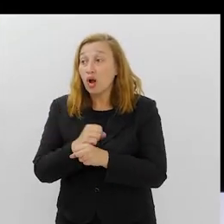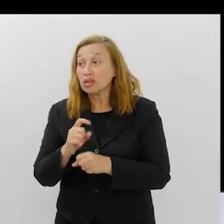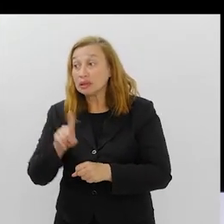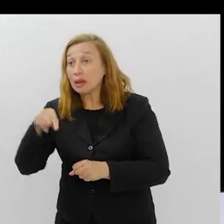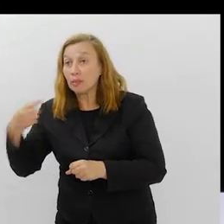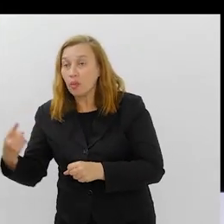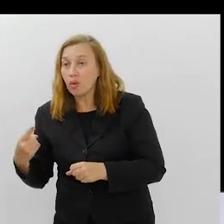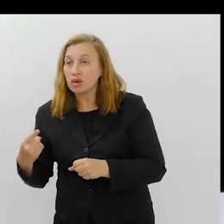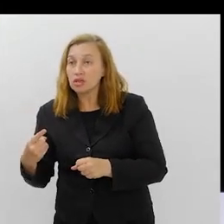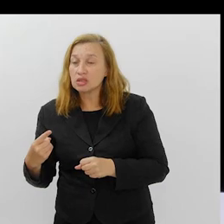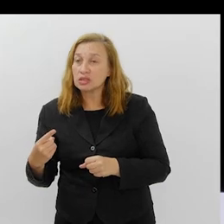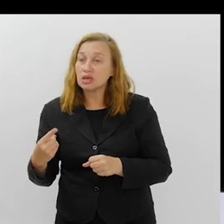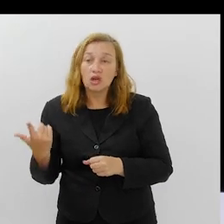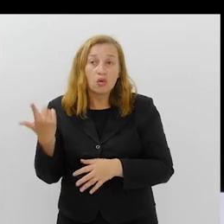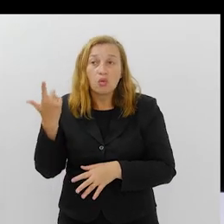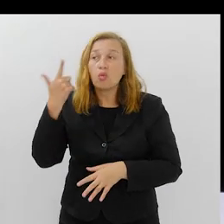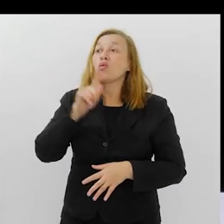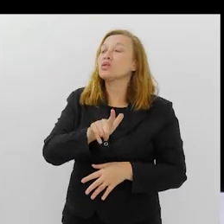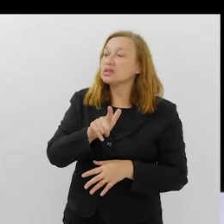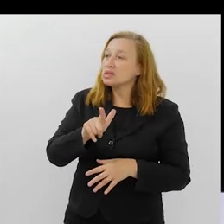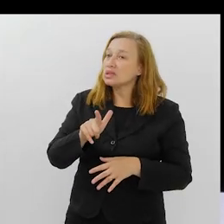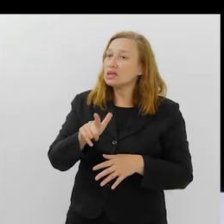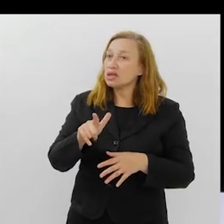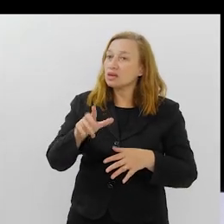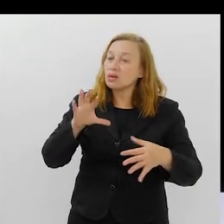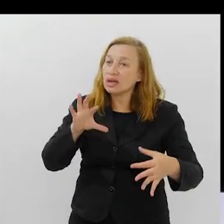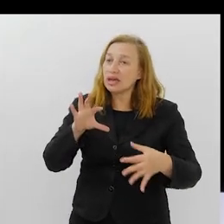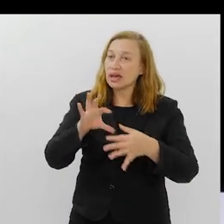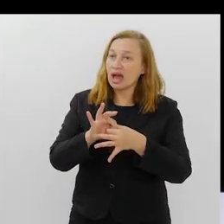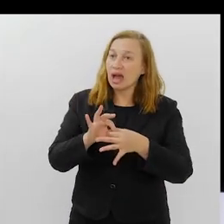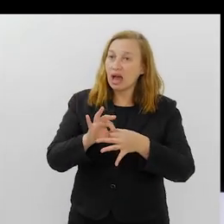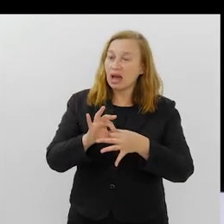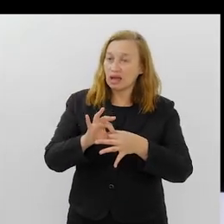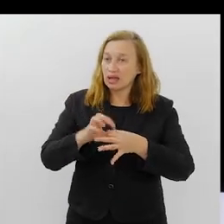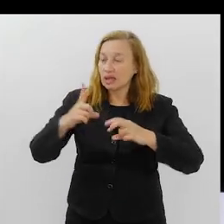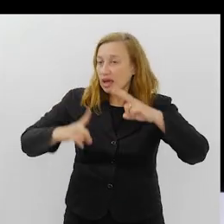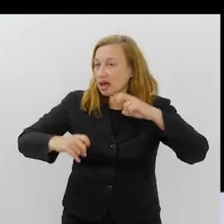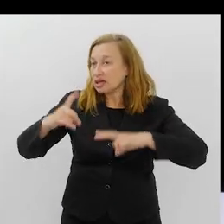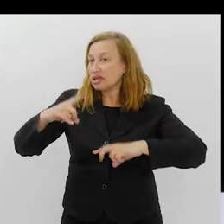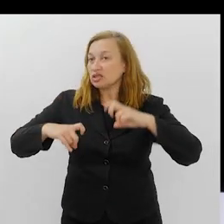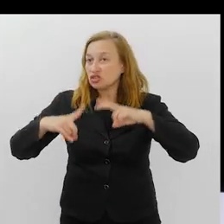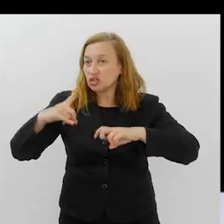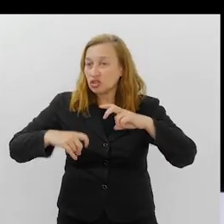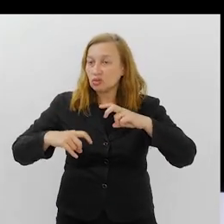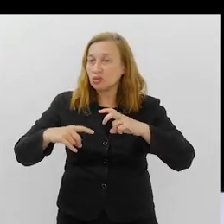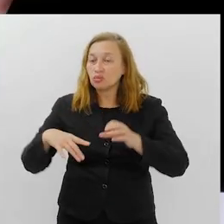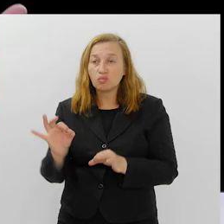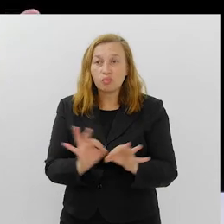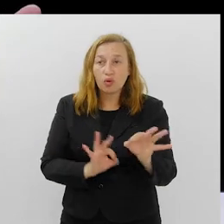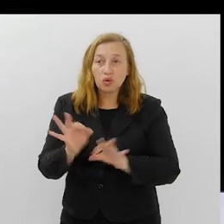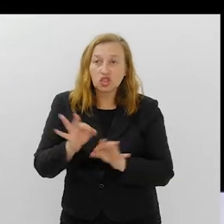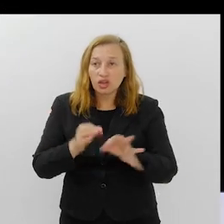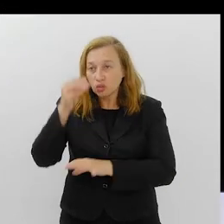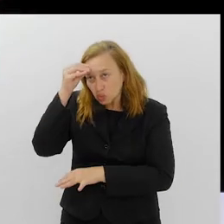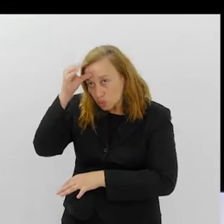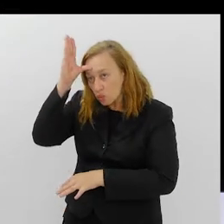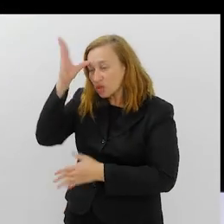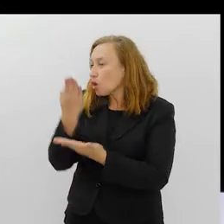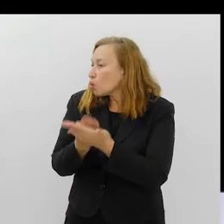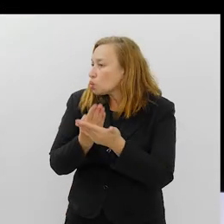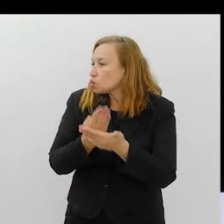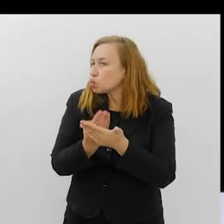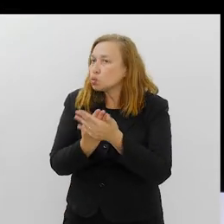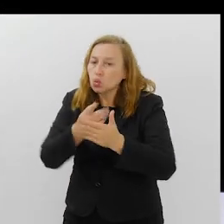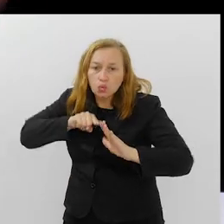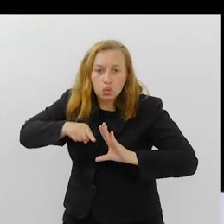outro eles formataram essa ideia da Grande Rio, a partir de um projeto de conhecimento,